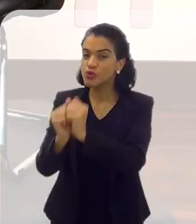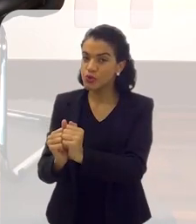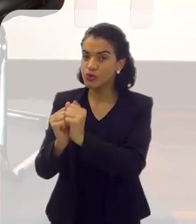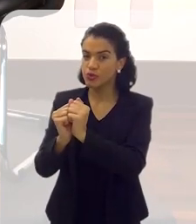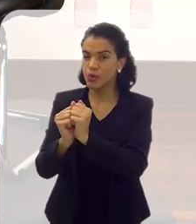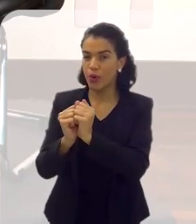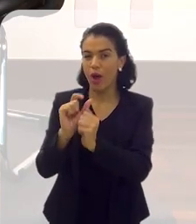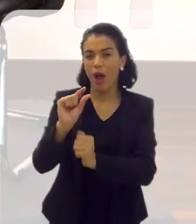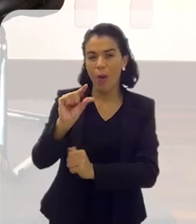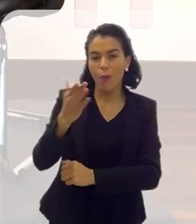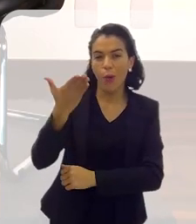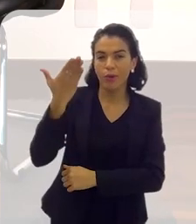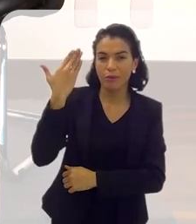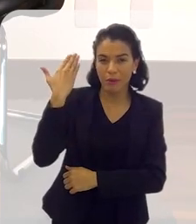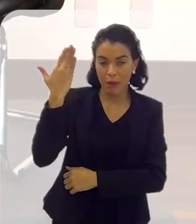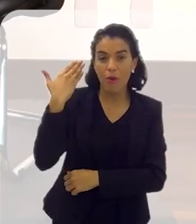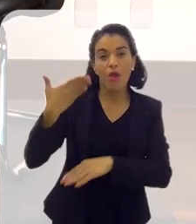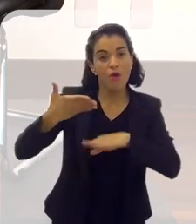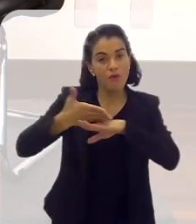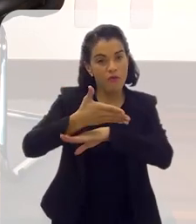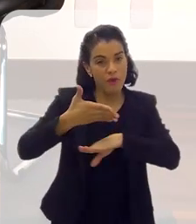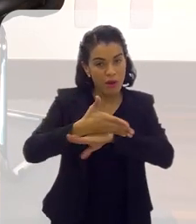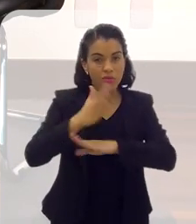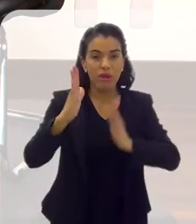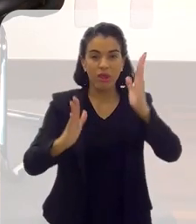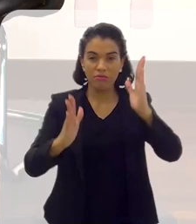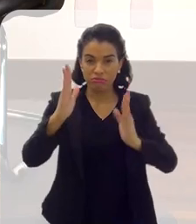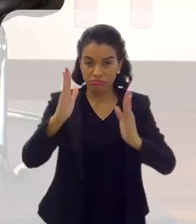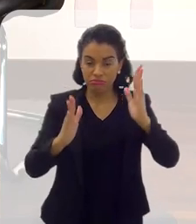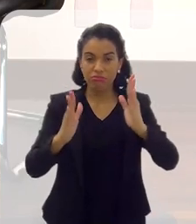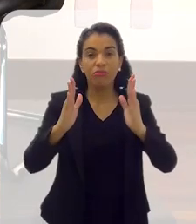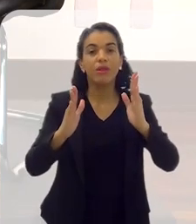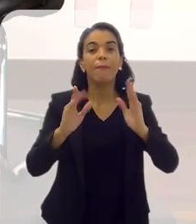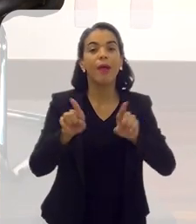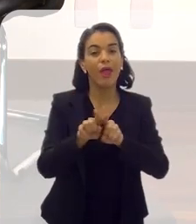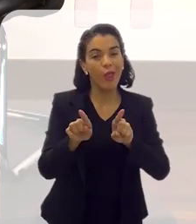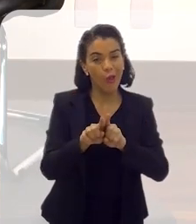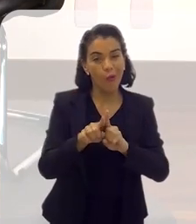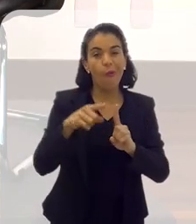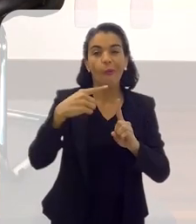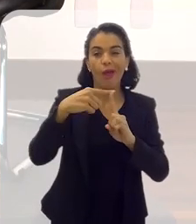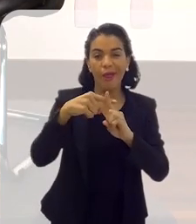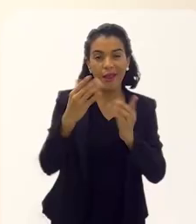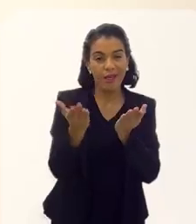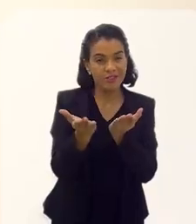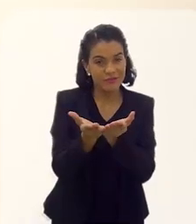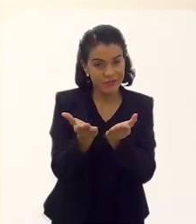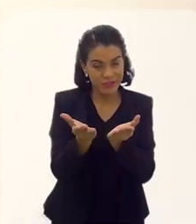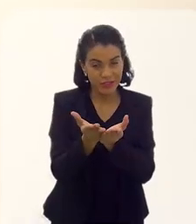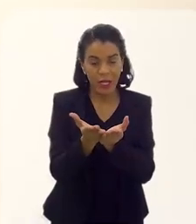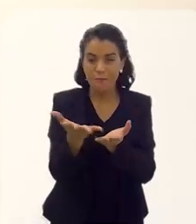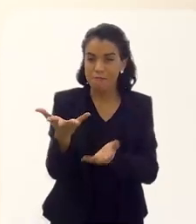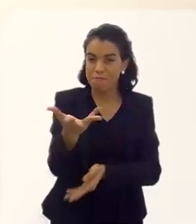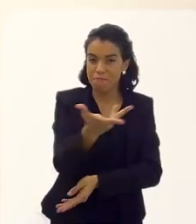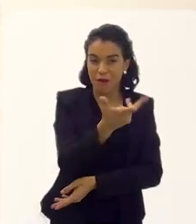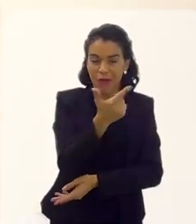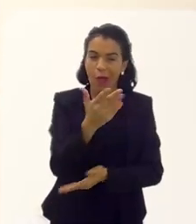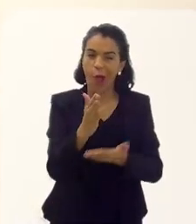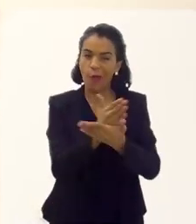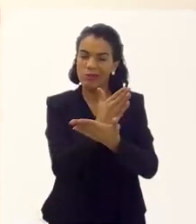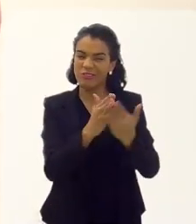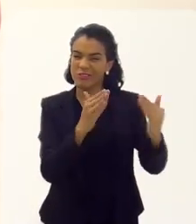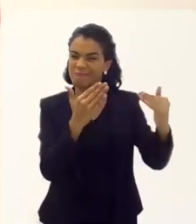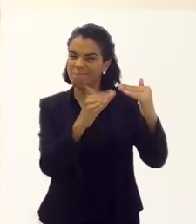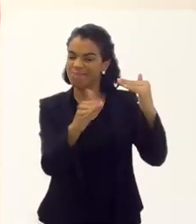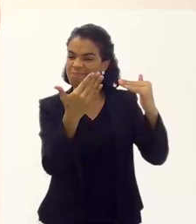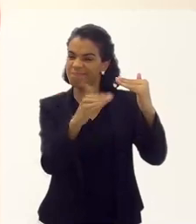Então, há um tempo atrás, eu frequentei durante um tempo uma igreja evangélica. Achei maravilhoso, mas tinha coisas